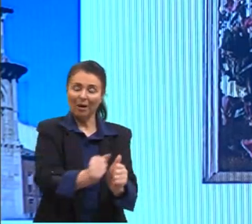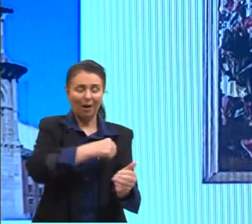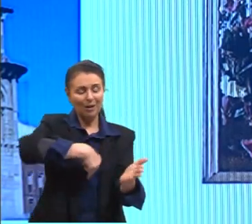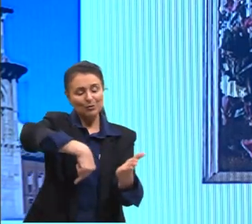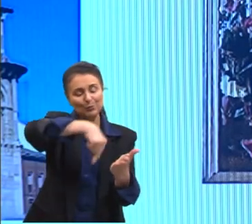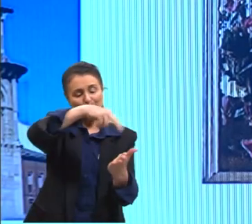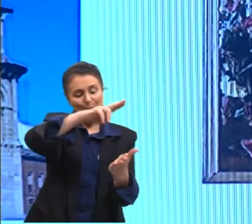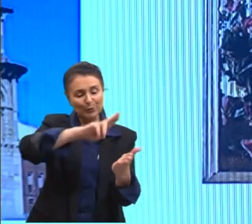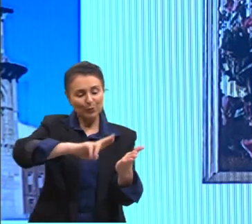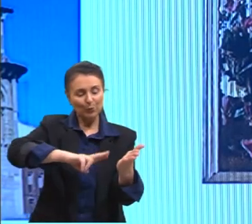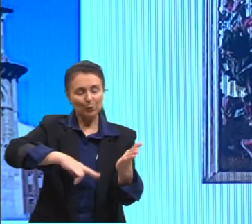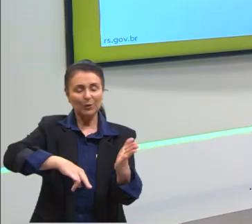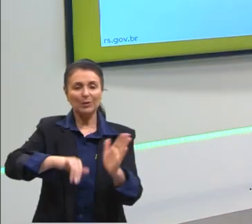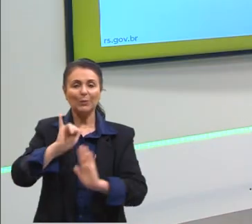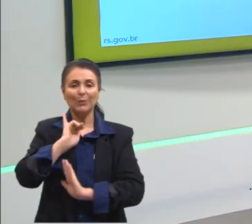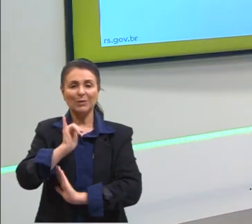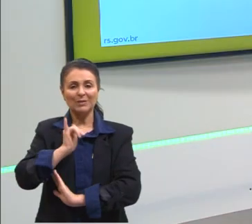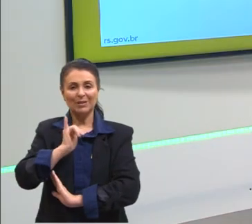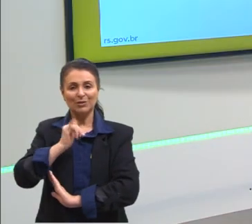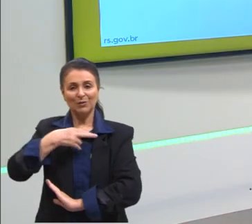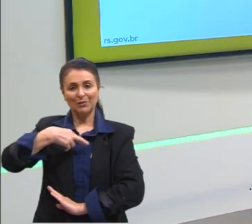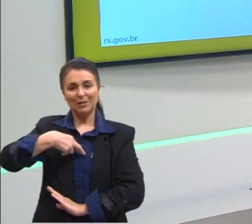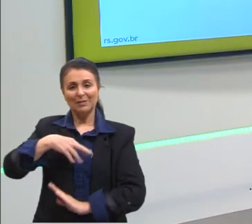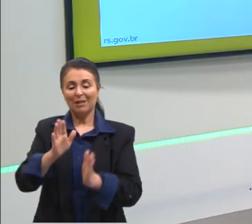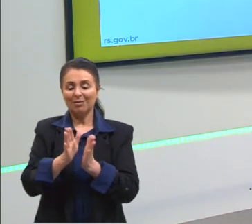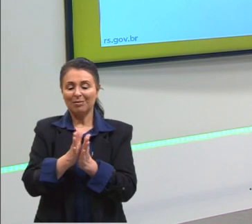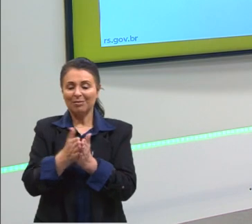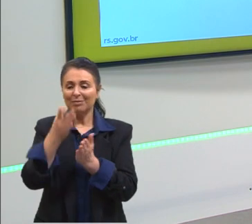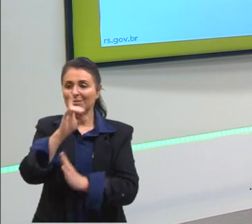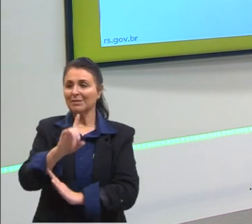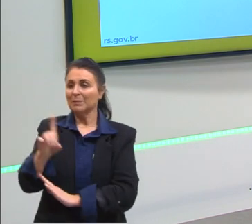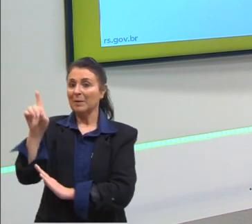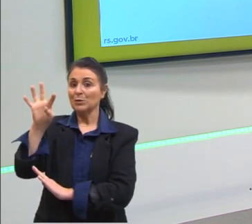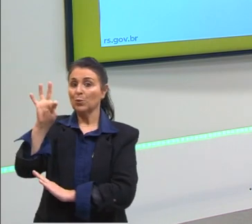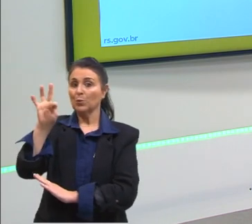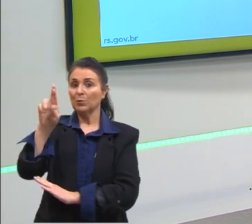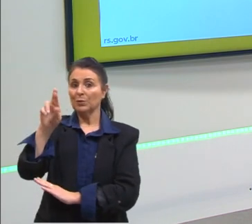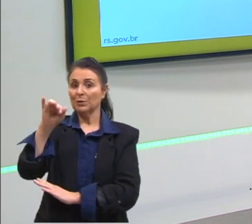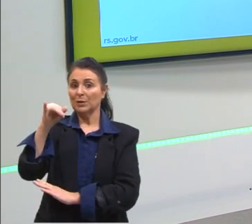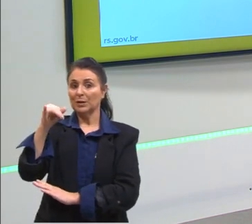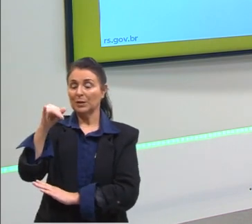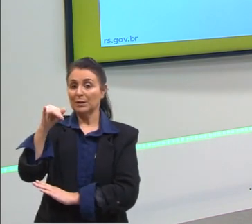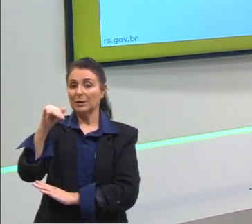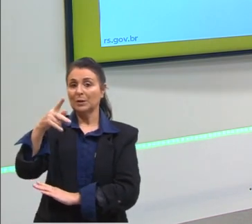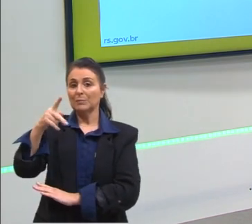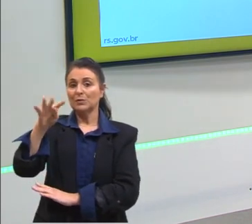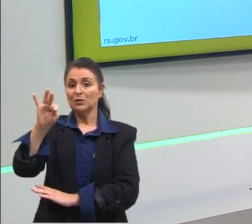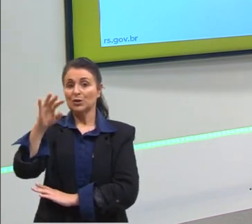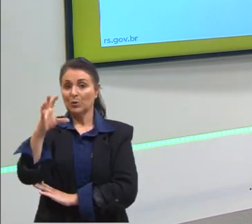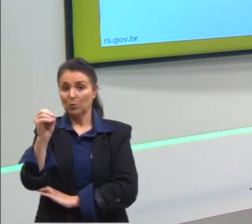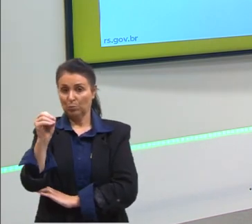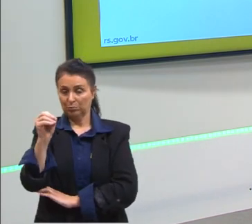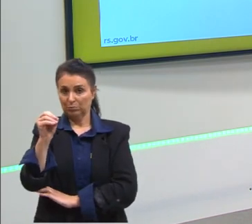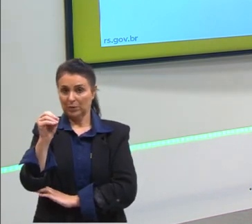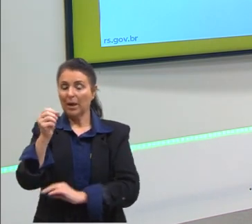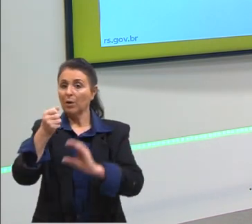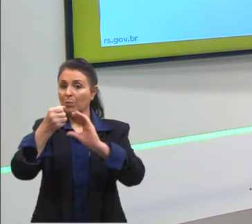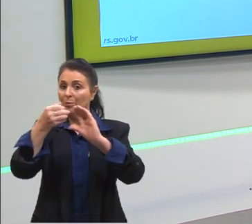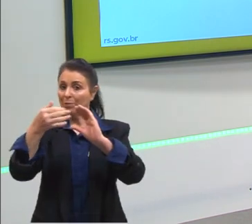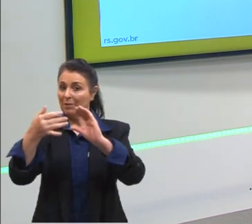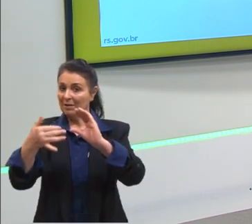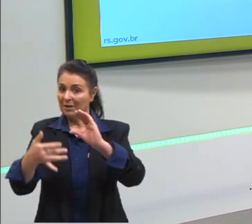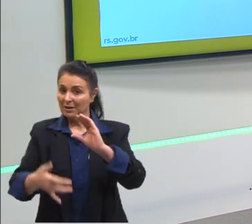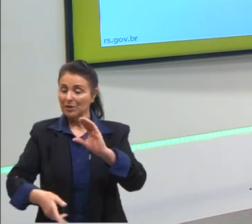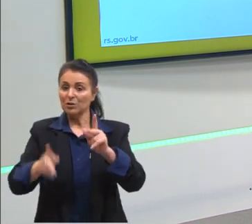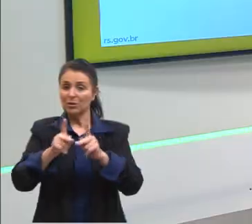dessas narrativas bíblicas, então. Mas o tríptico é muito característico desse período. Nós não vimos